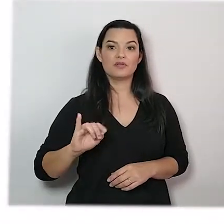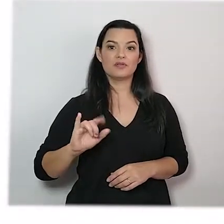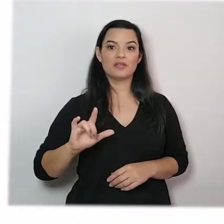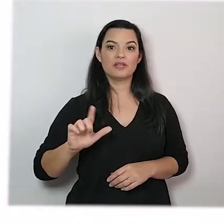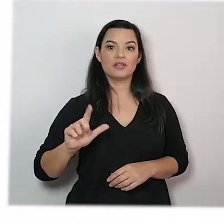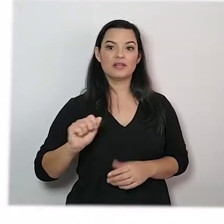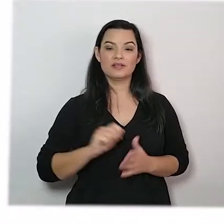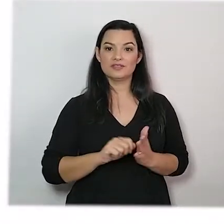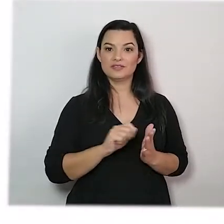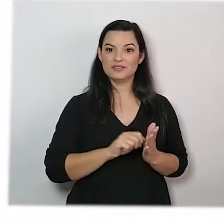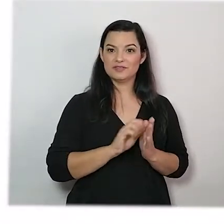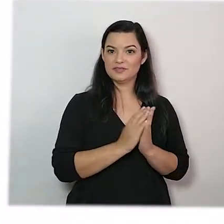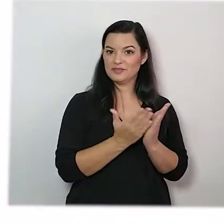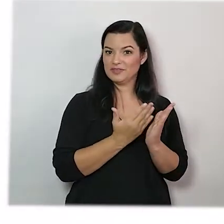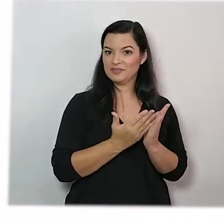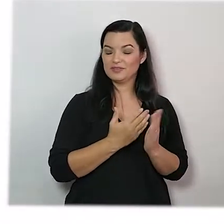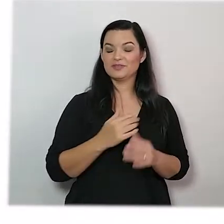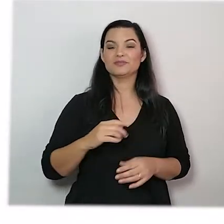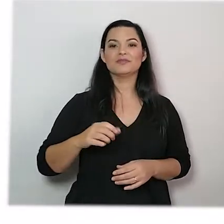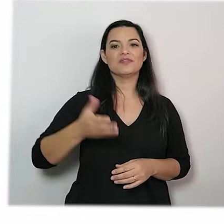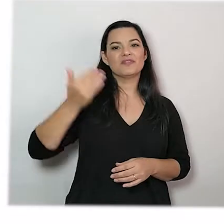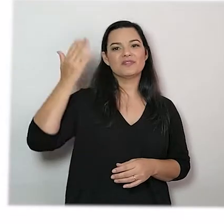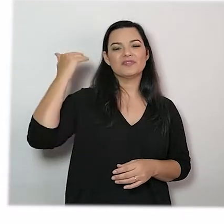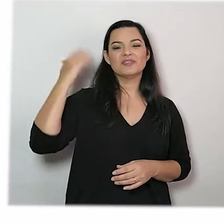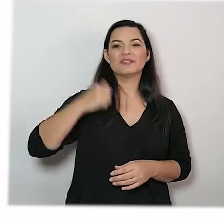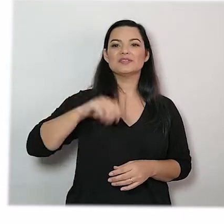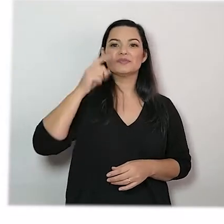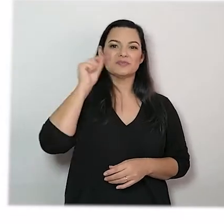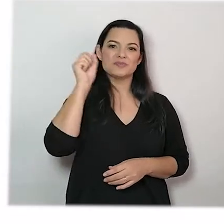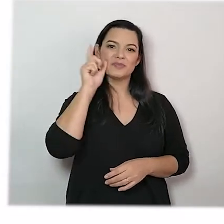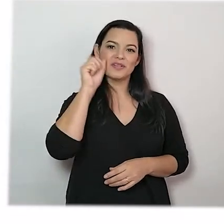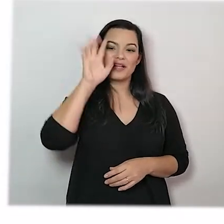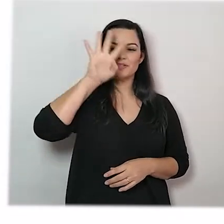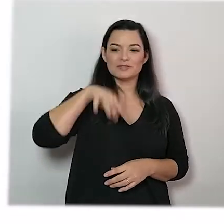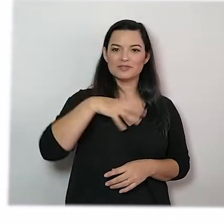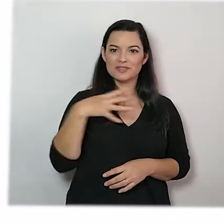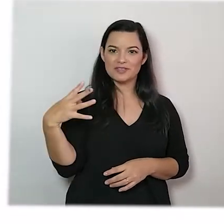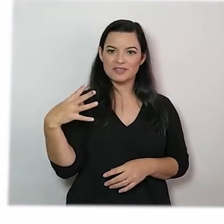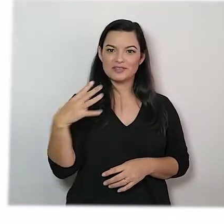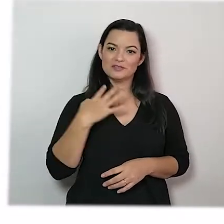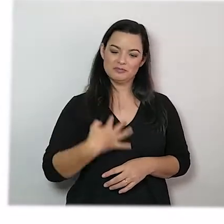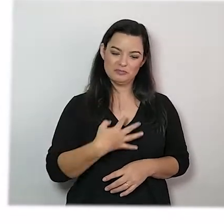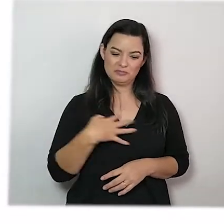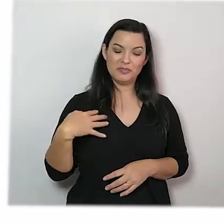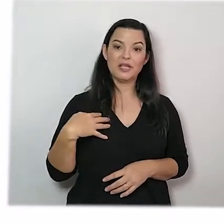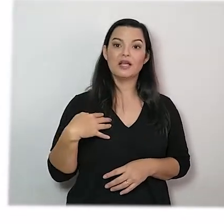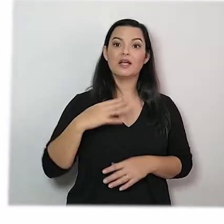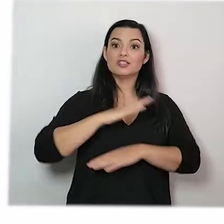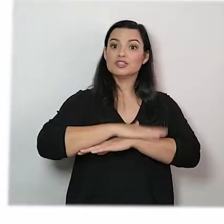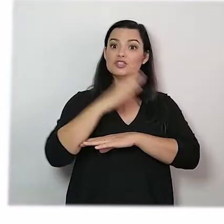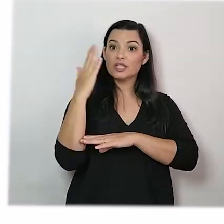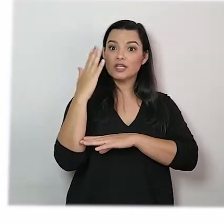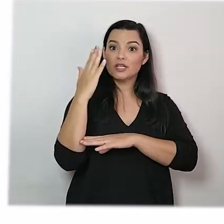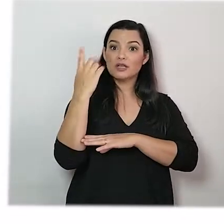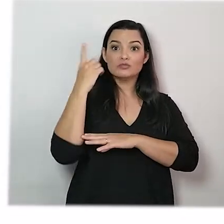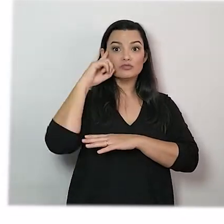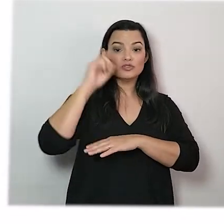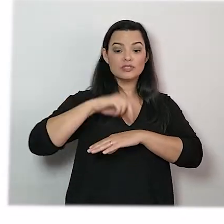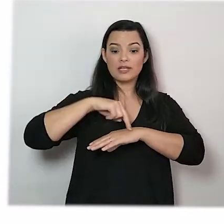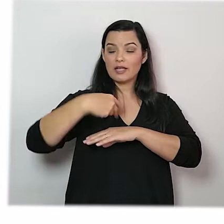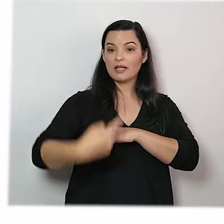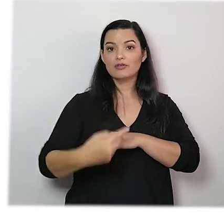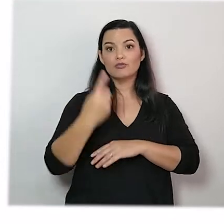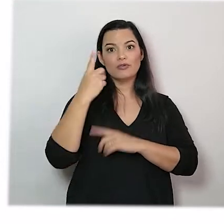era uma vez um gato xadrez. Era uma vez um gato xadrez. Caiu da janela e foi só uma vez.